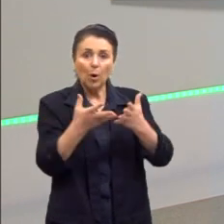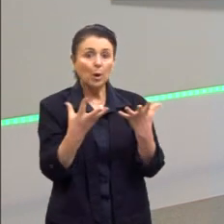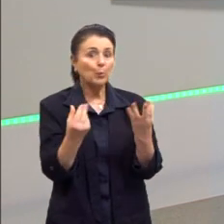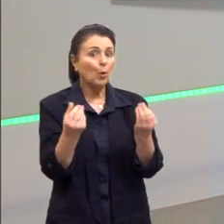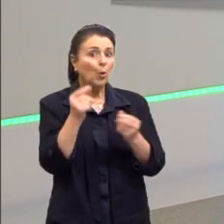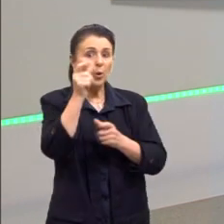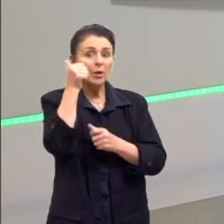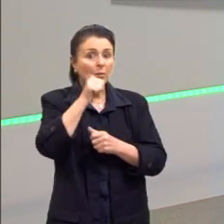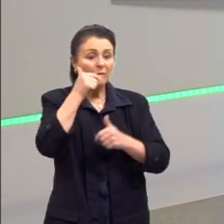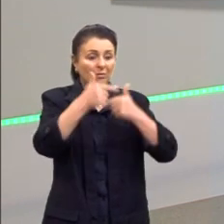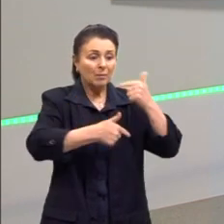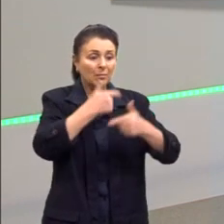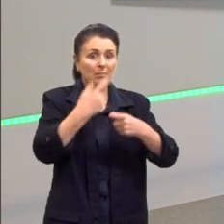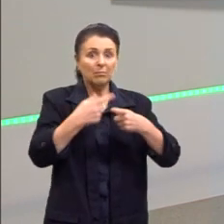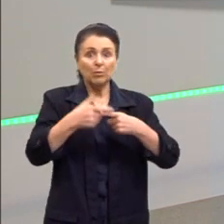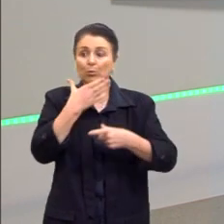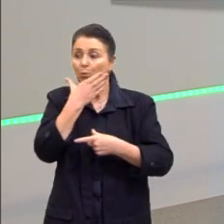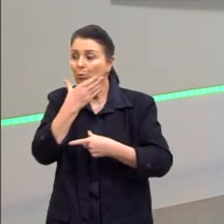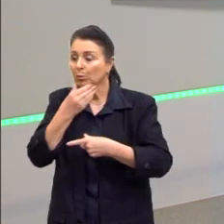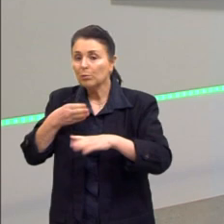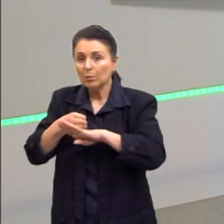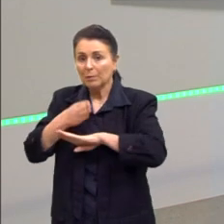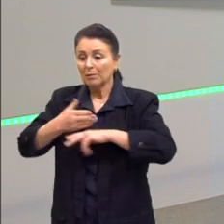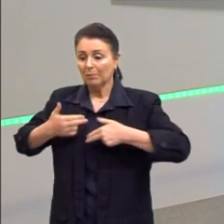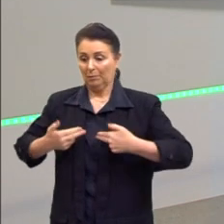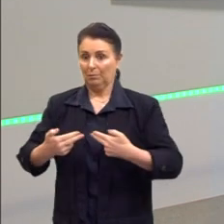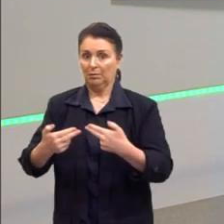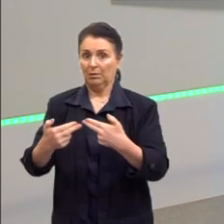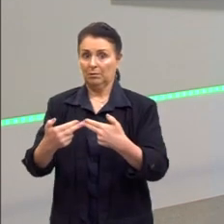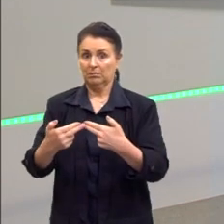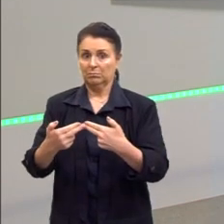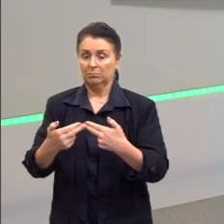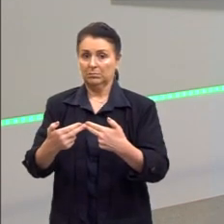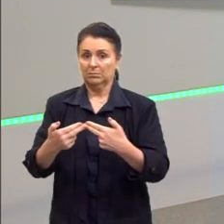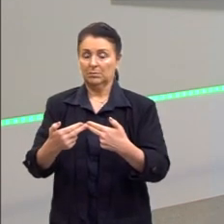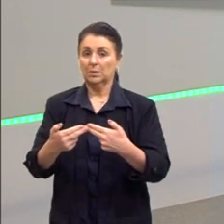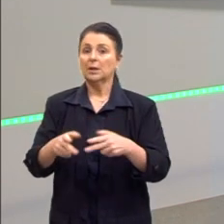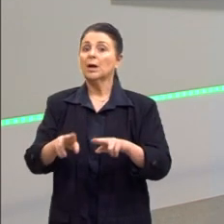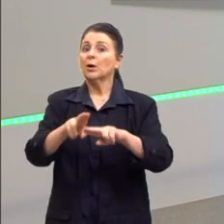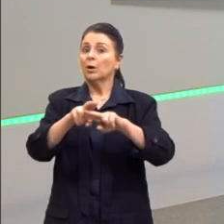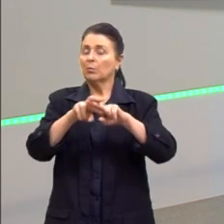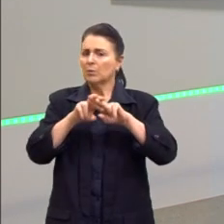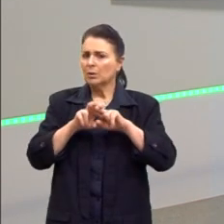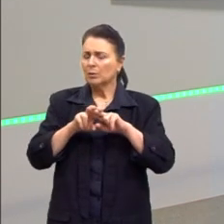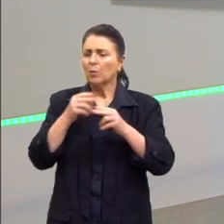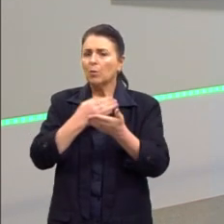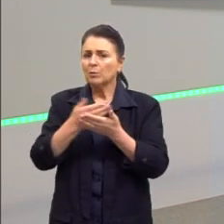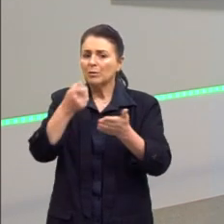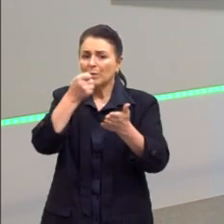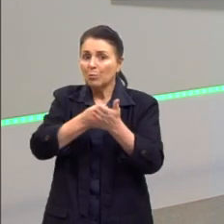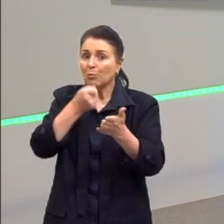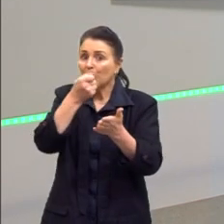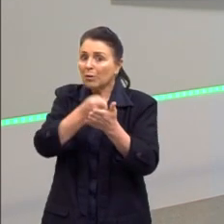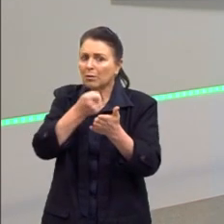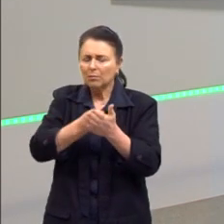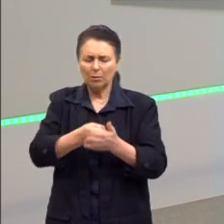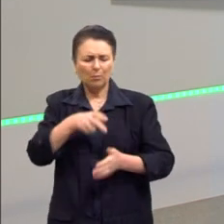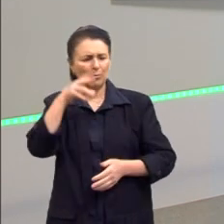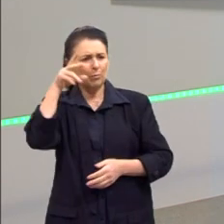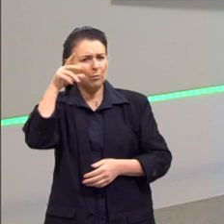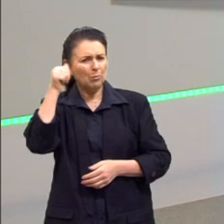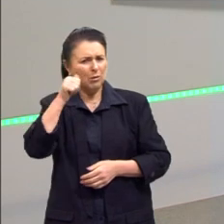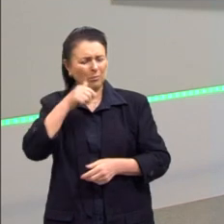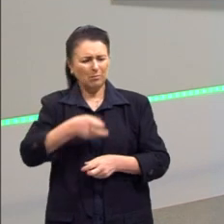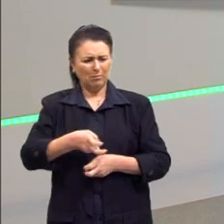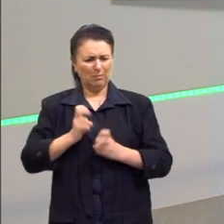na guerra. E isso também vai coincidir um pouco com esse momento de uma luta pelos direitos, pelo voto das